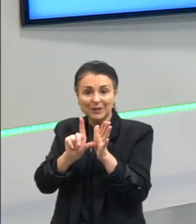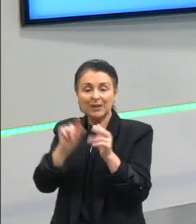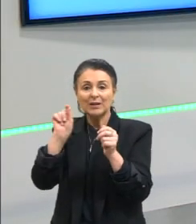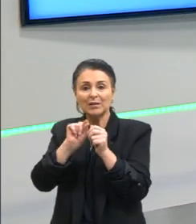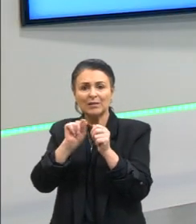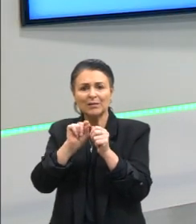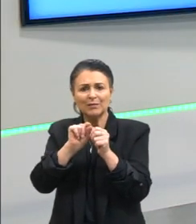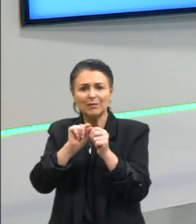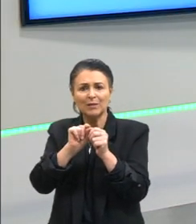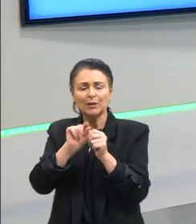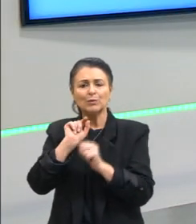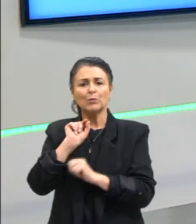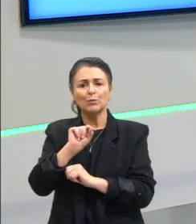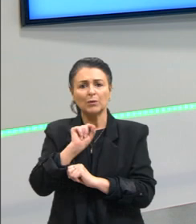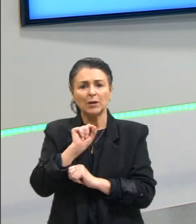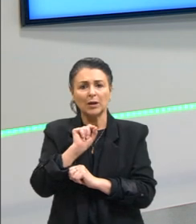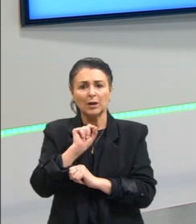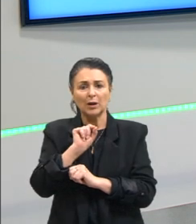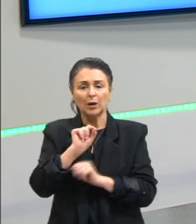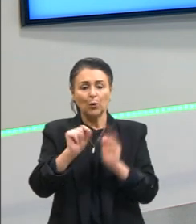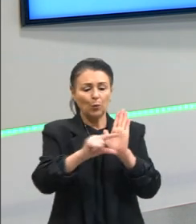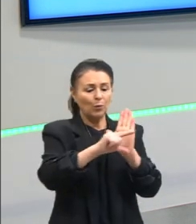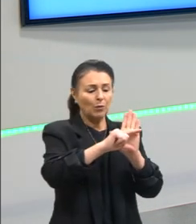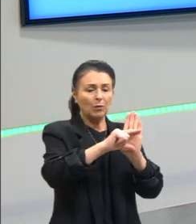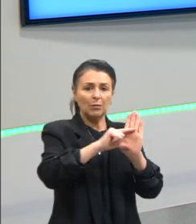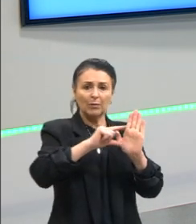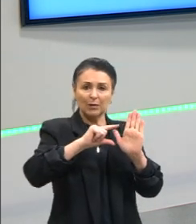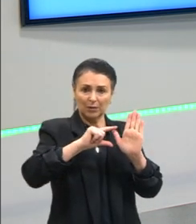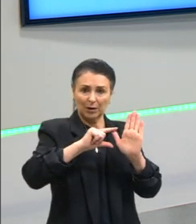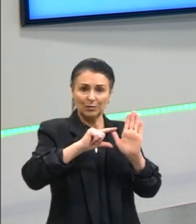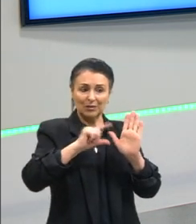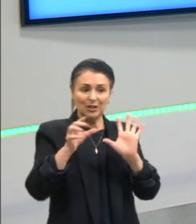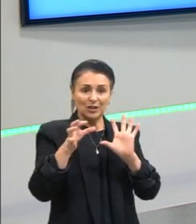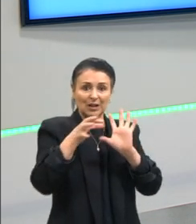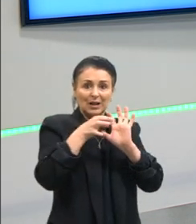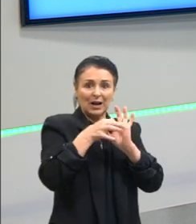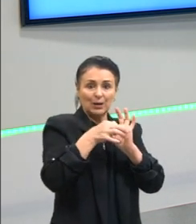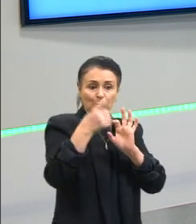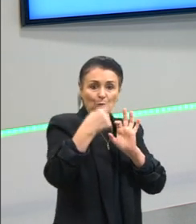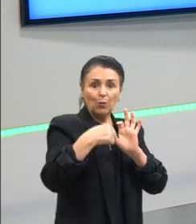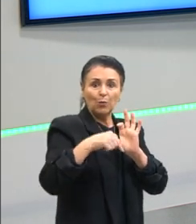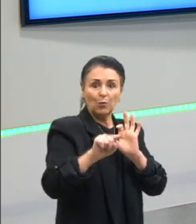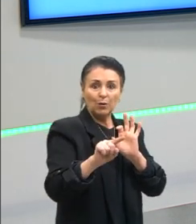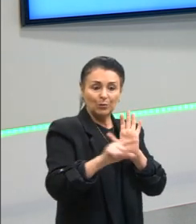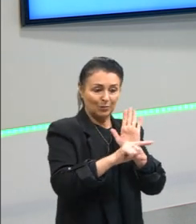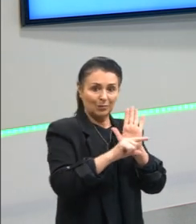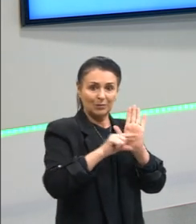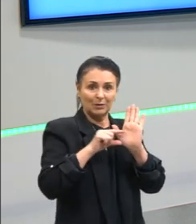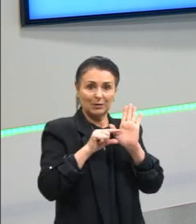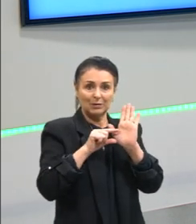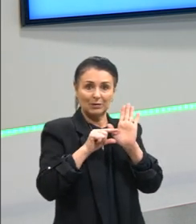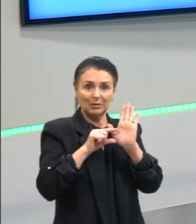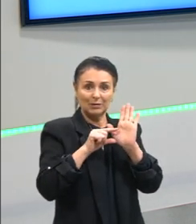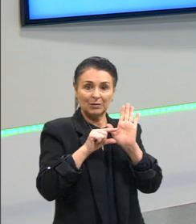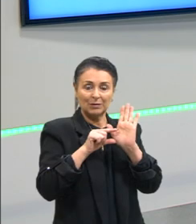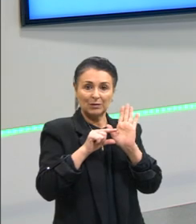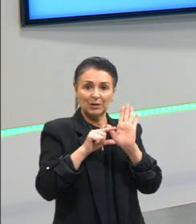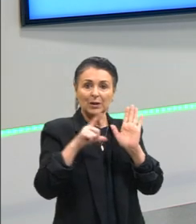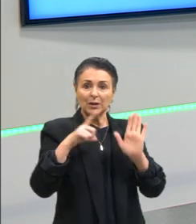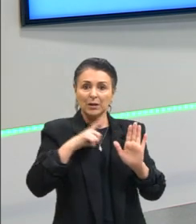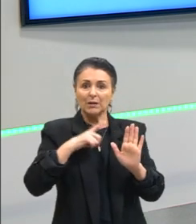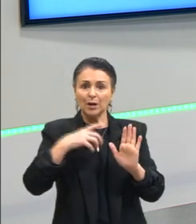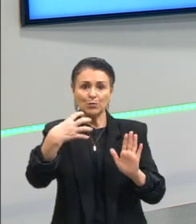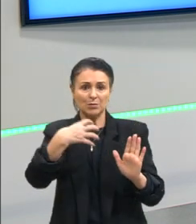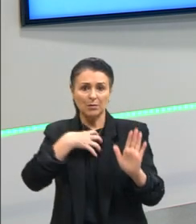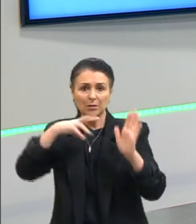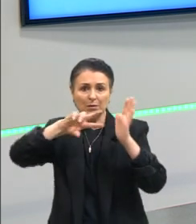fazem com que esse parágrafo ele seja interligado elas têm um valor semântico elas